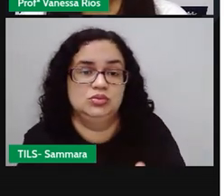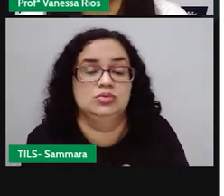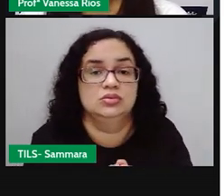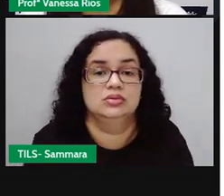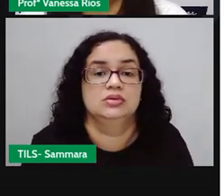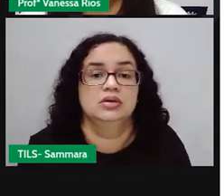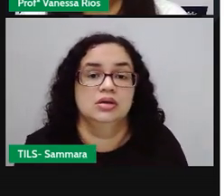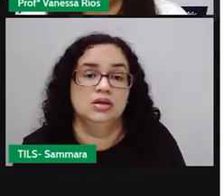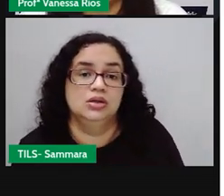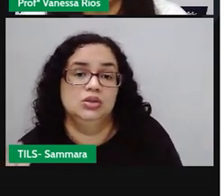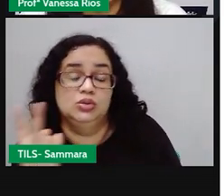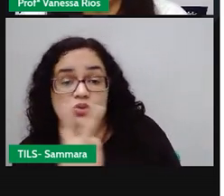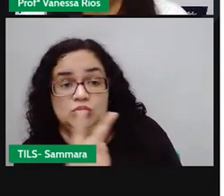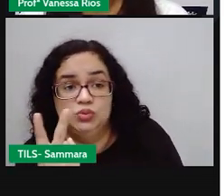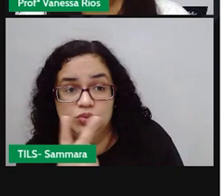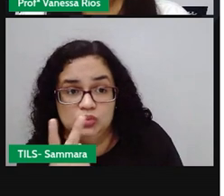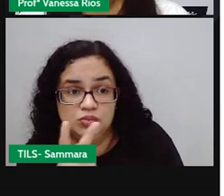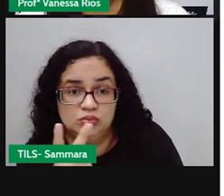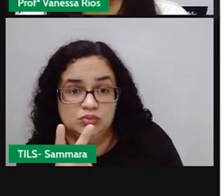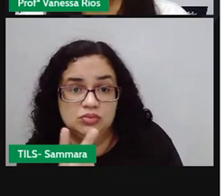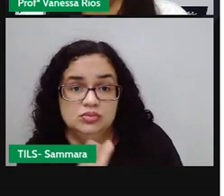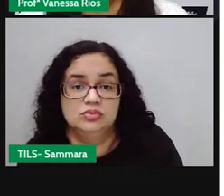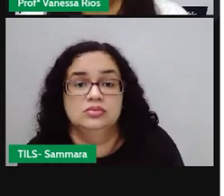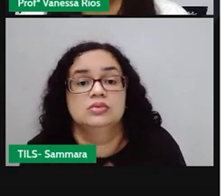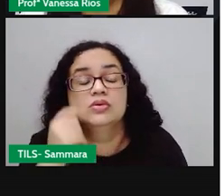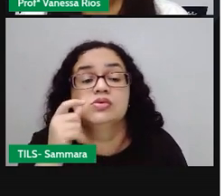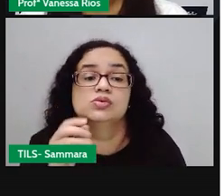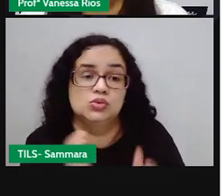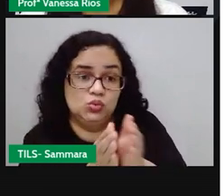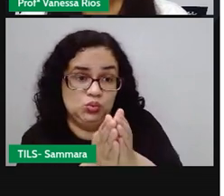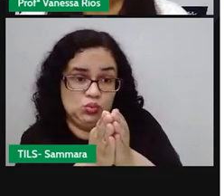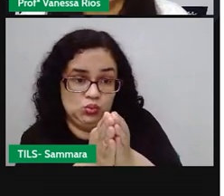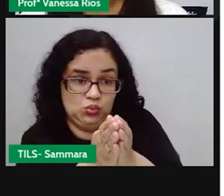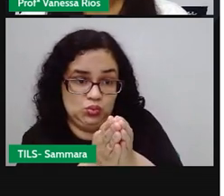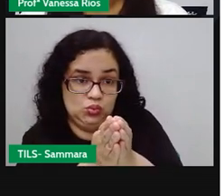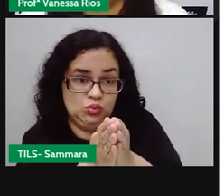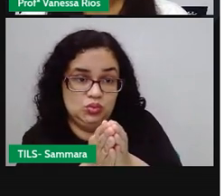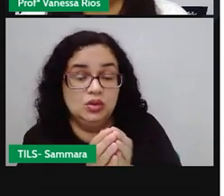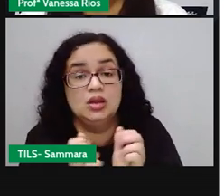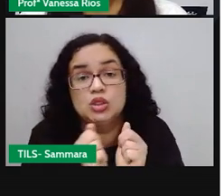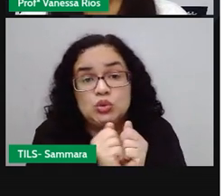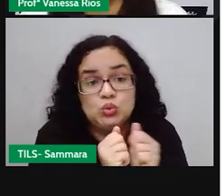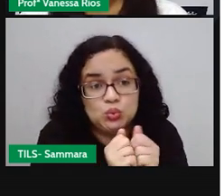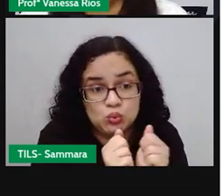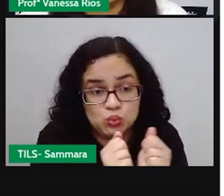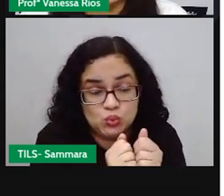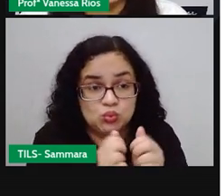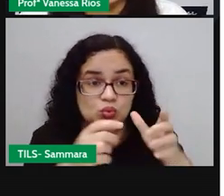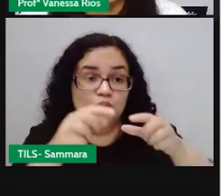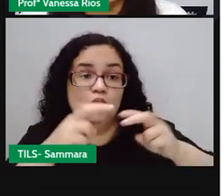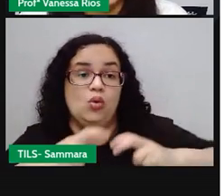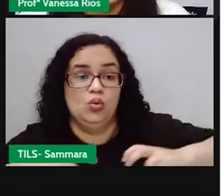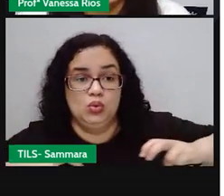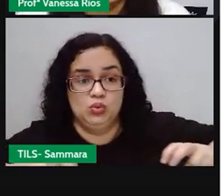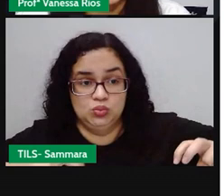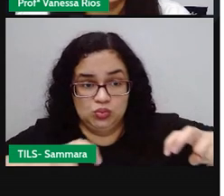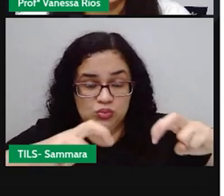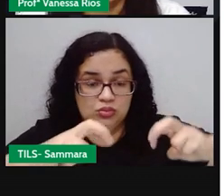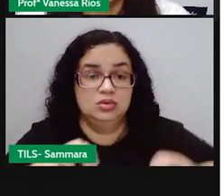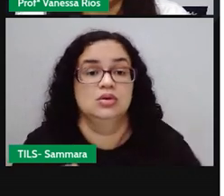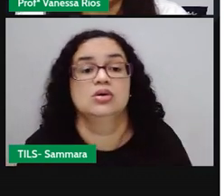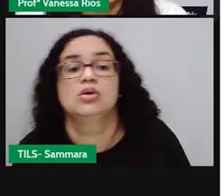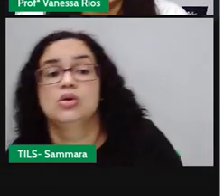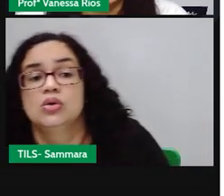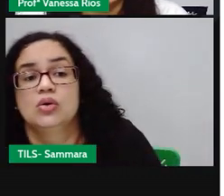entre as dos participantes, que devem estar posicionados lado a lado ou em um círculo. O